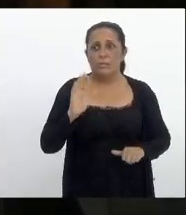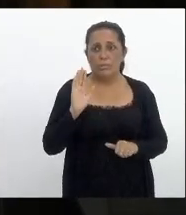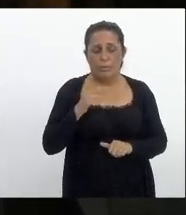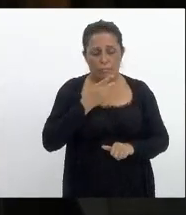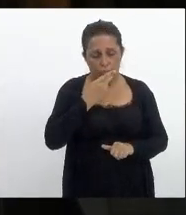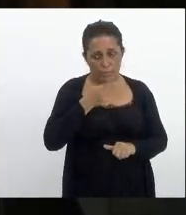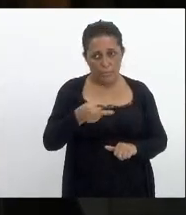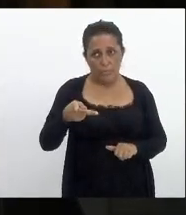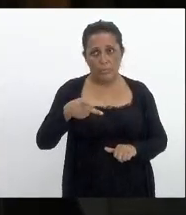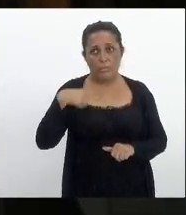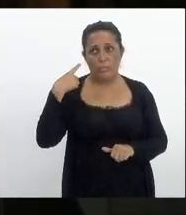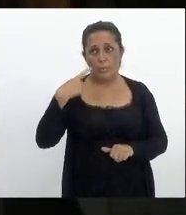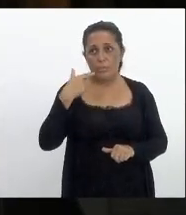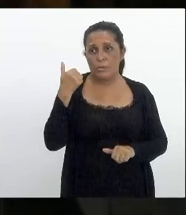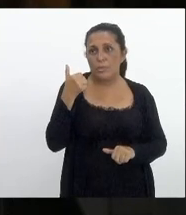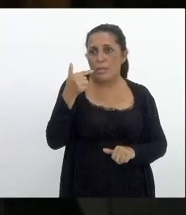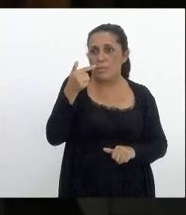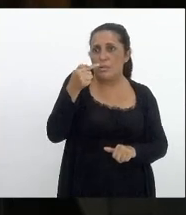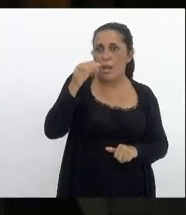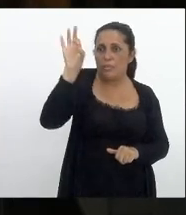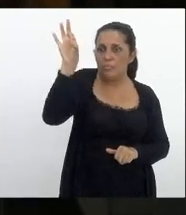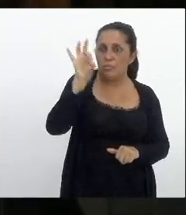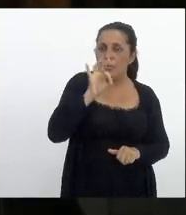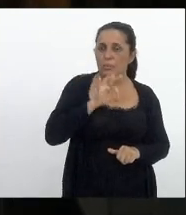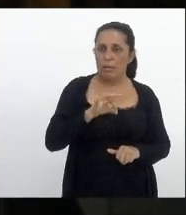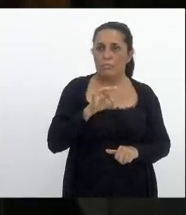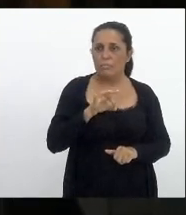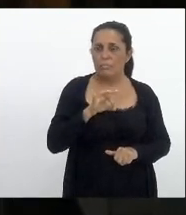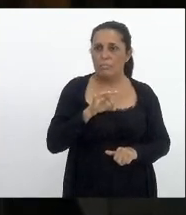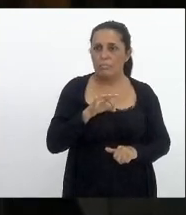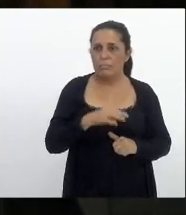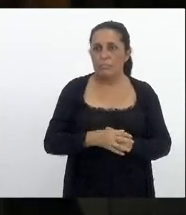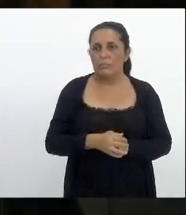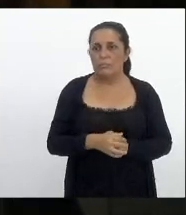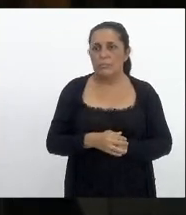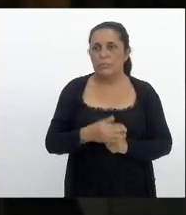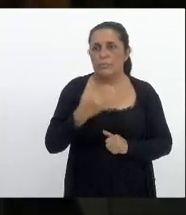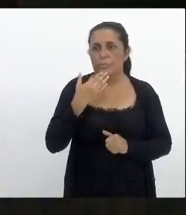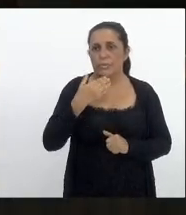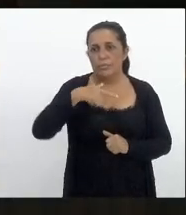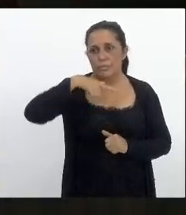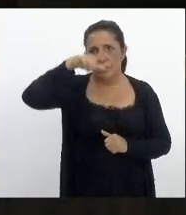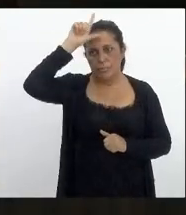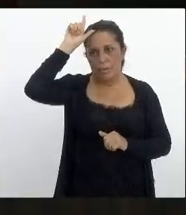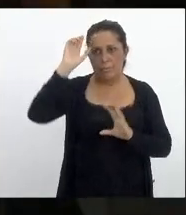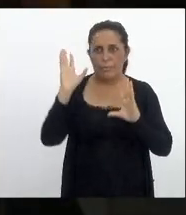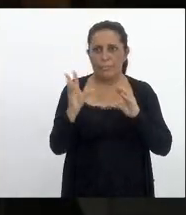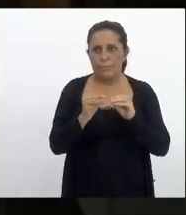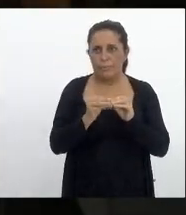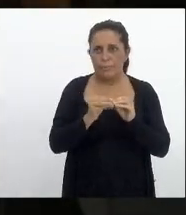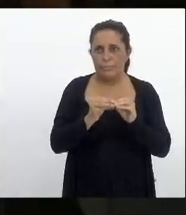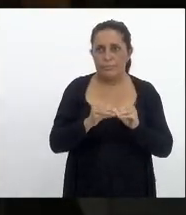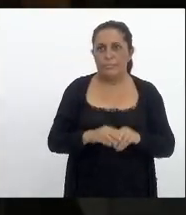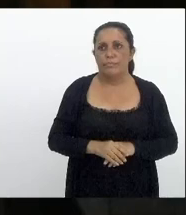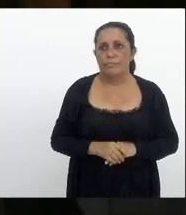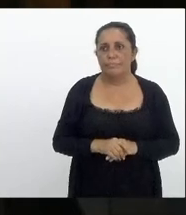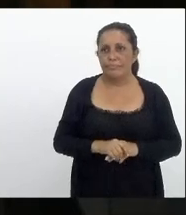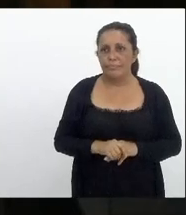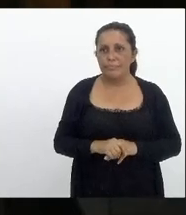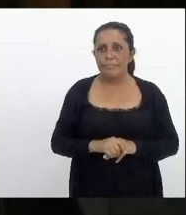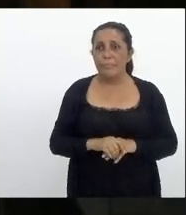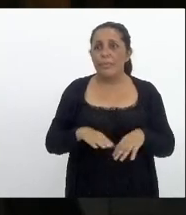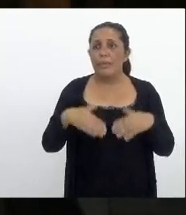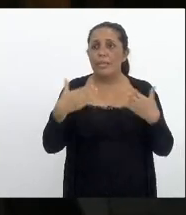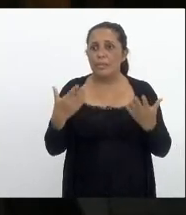Rocha é 17% pedir a deputada Luiz Pago para concluir por favor concluindo então